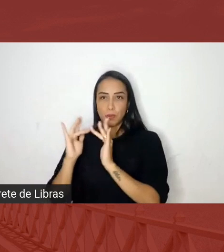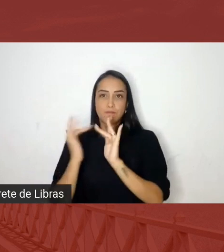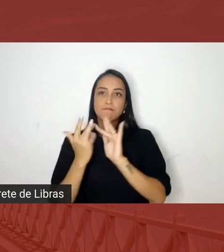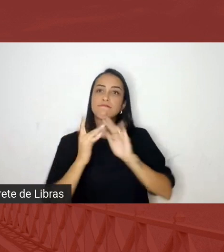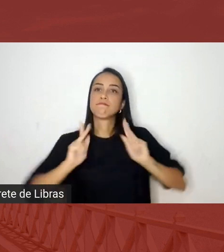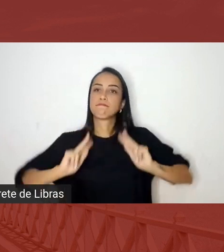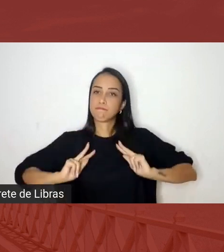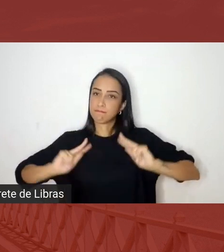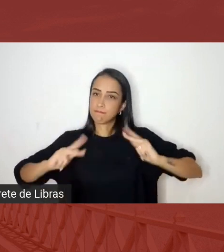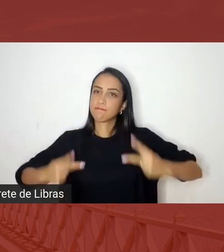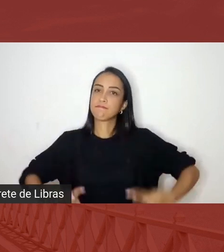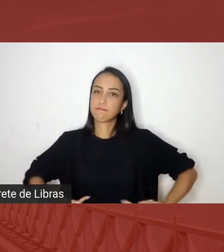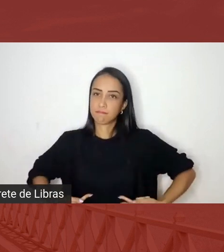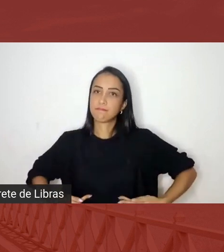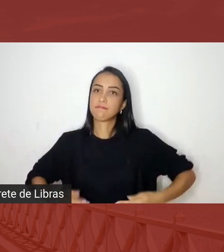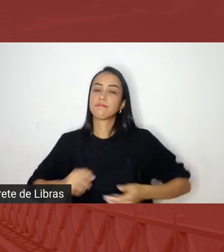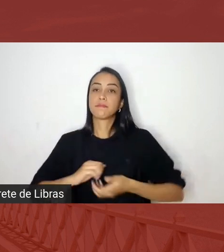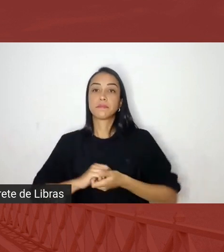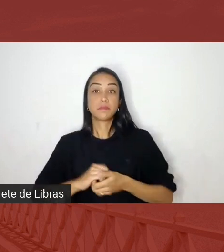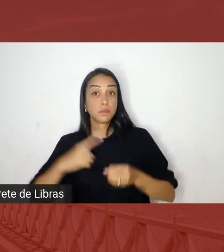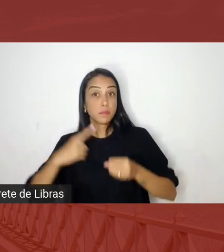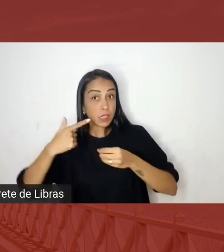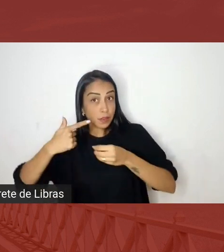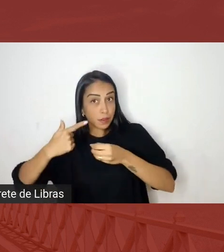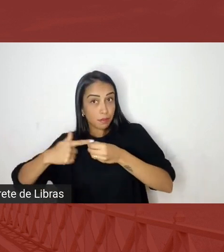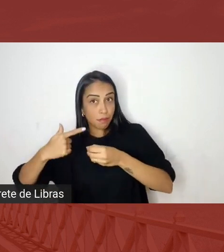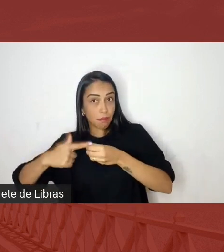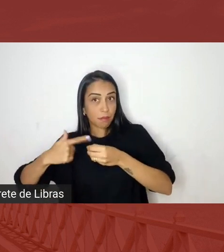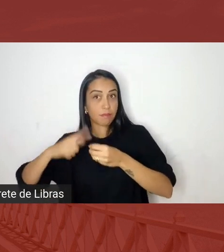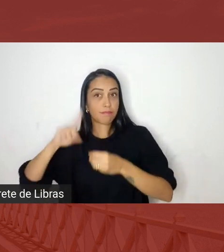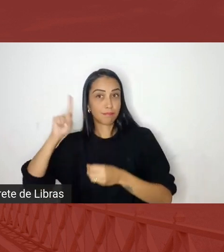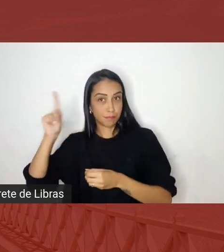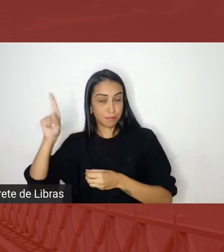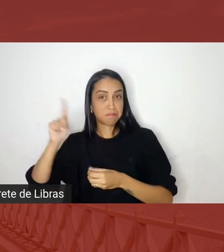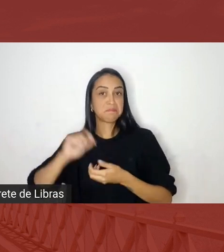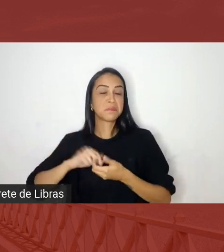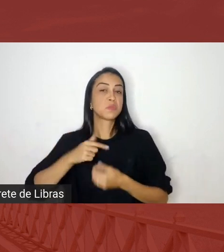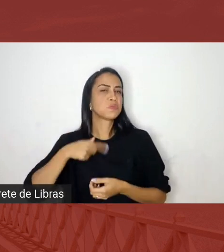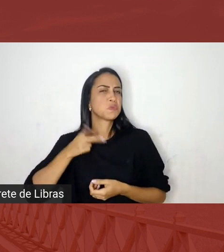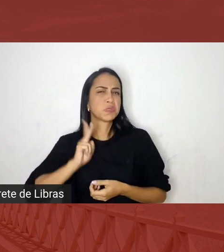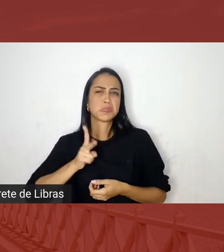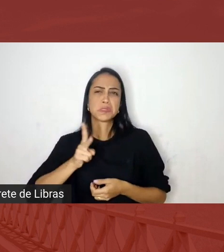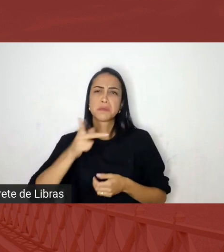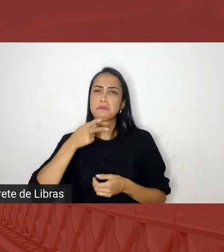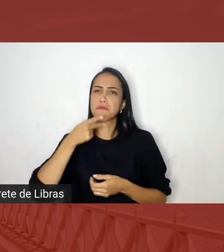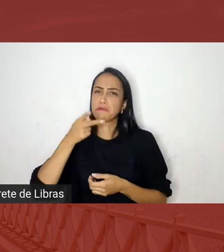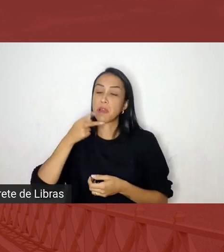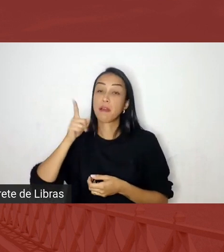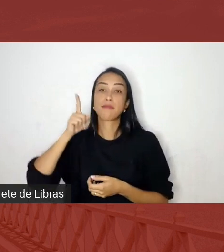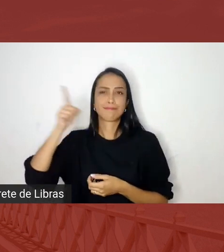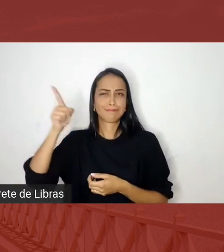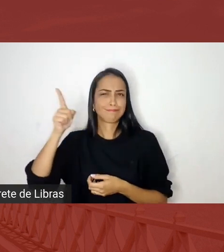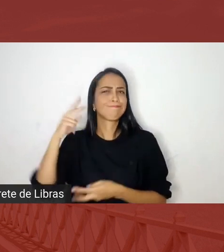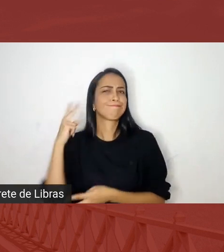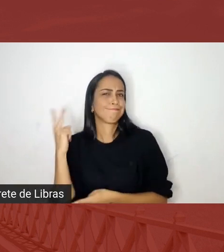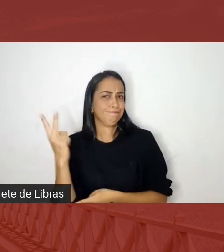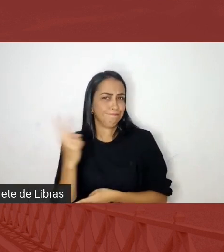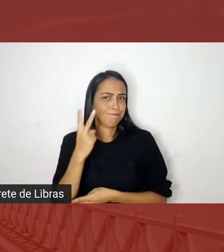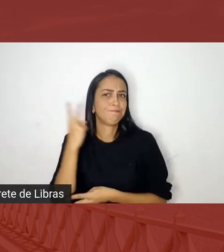e aí a cidade de Goiás eu sempre falo que a cidade de Goiás é muito rica nesse sentido